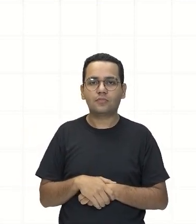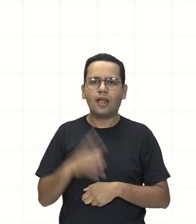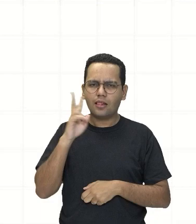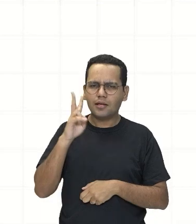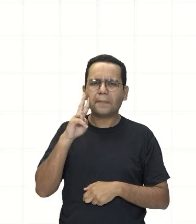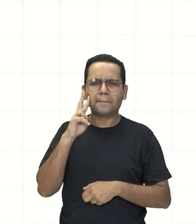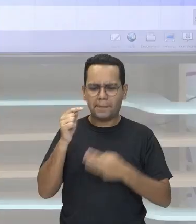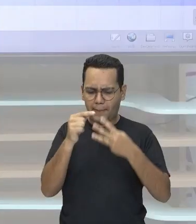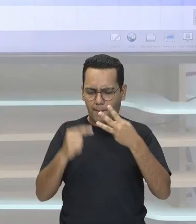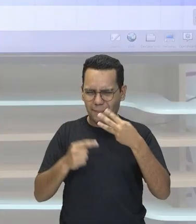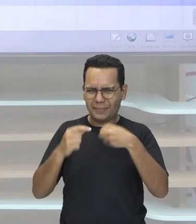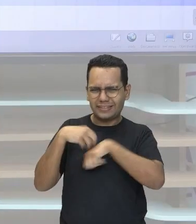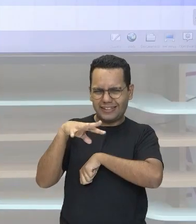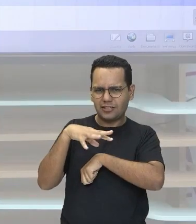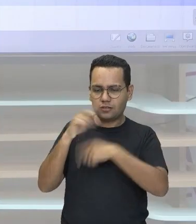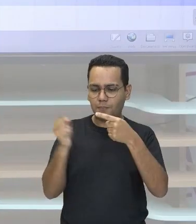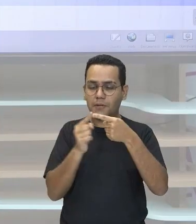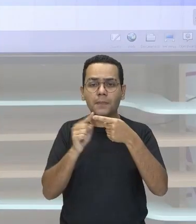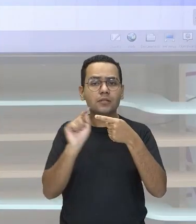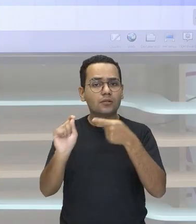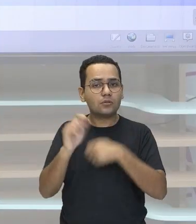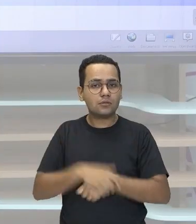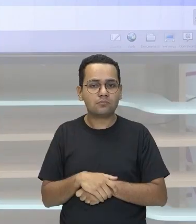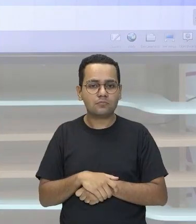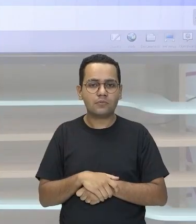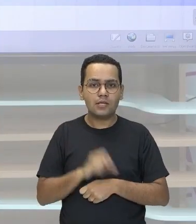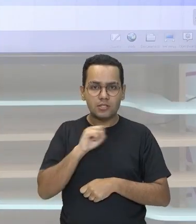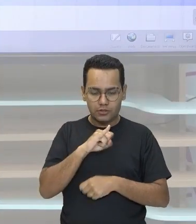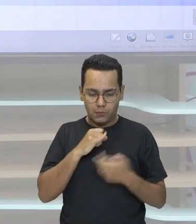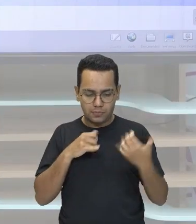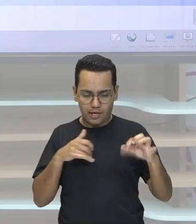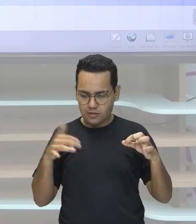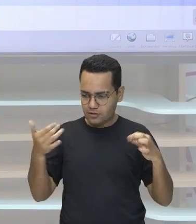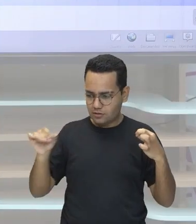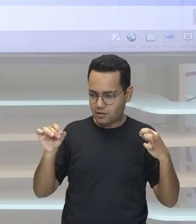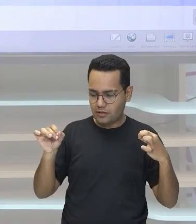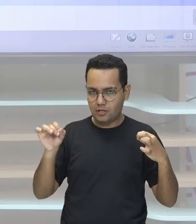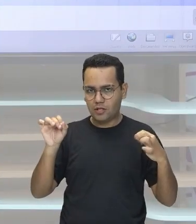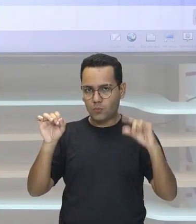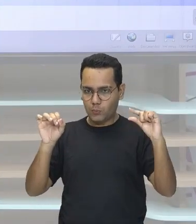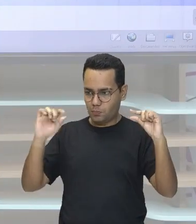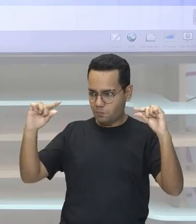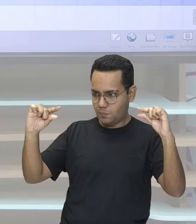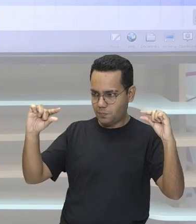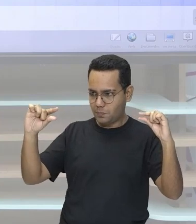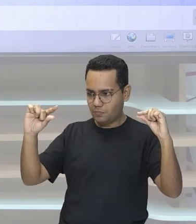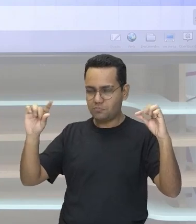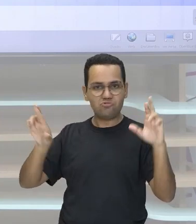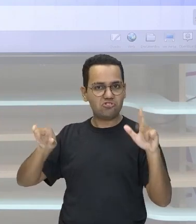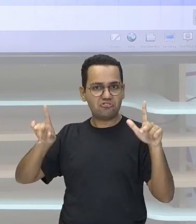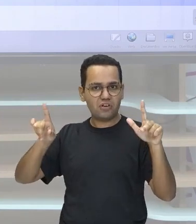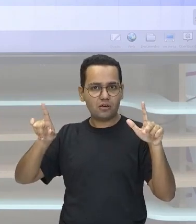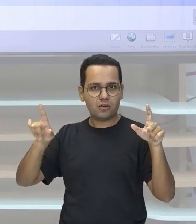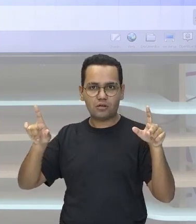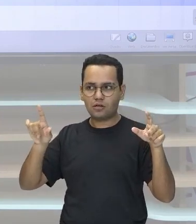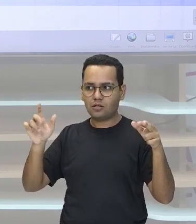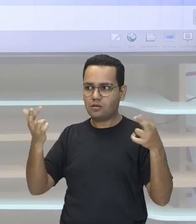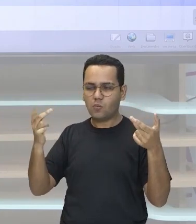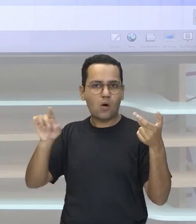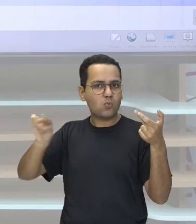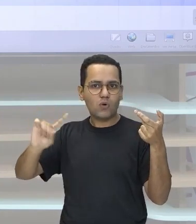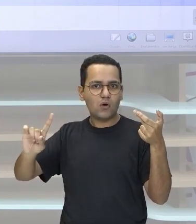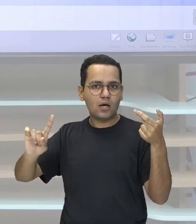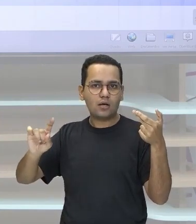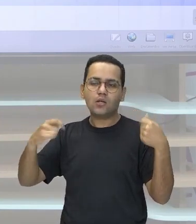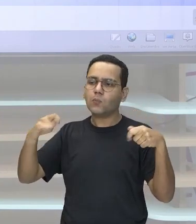base 10 são iguais Elas não são Se não são Você vai escolher para onde você quer ir